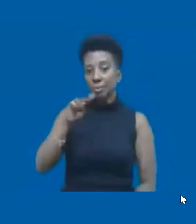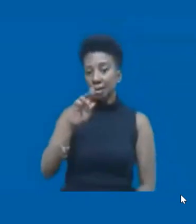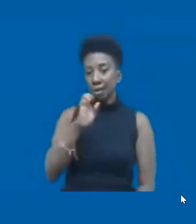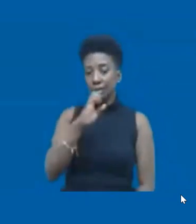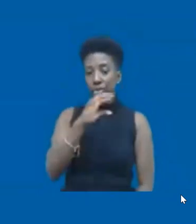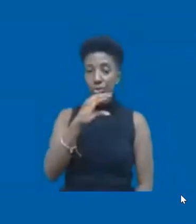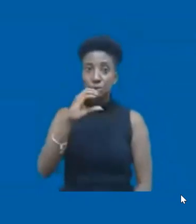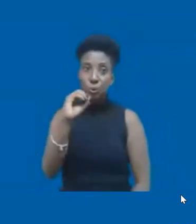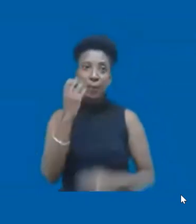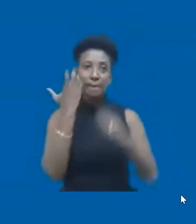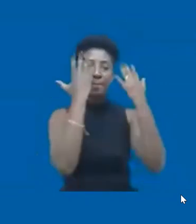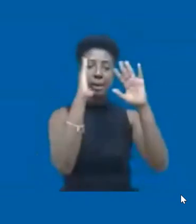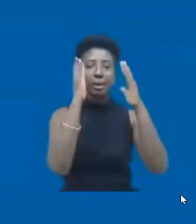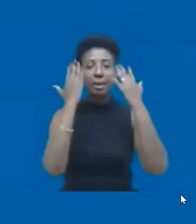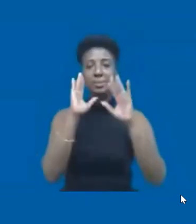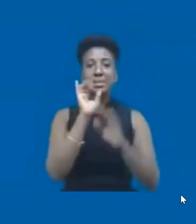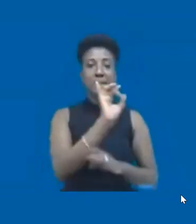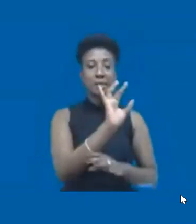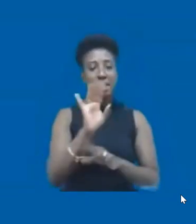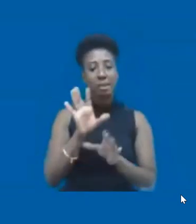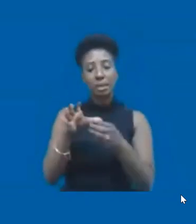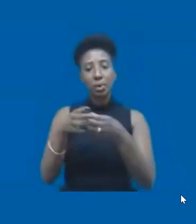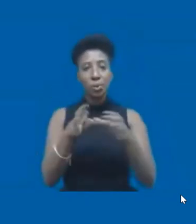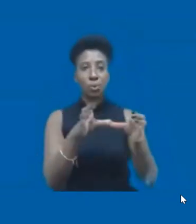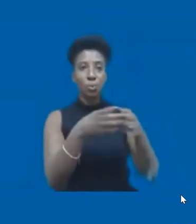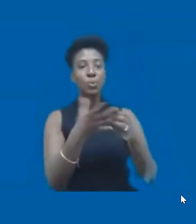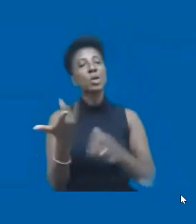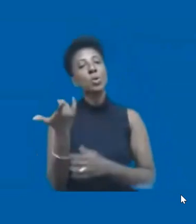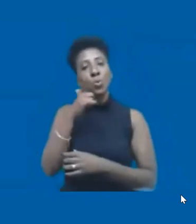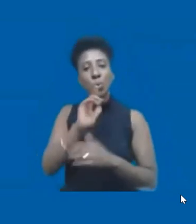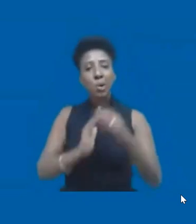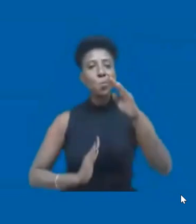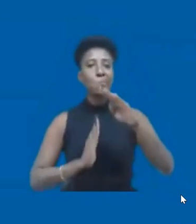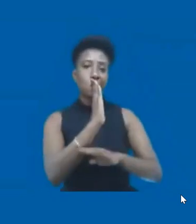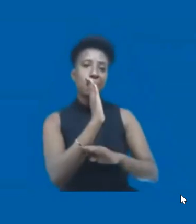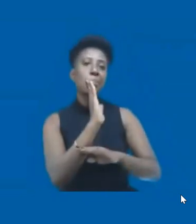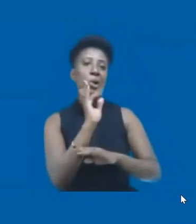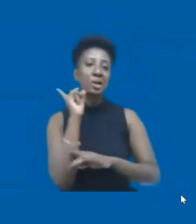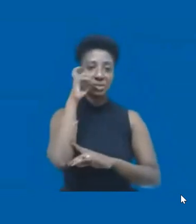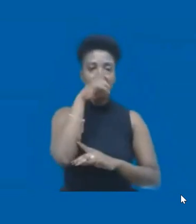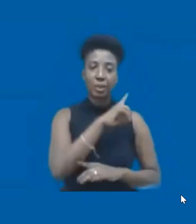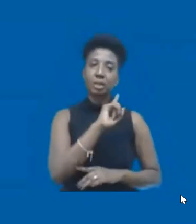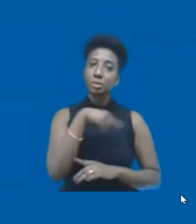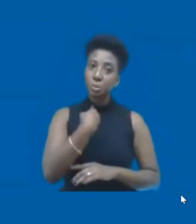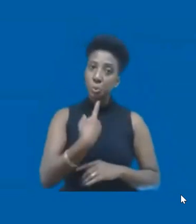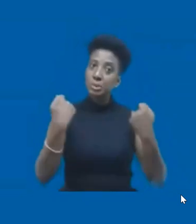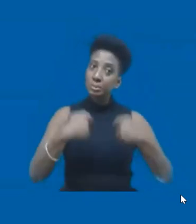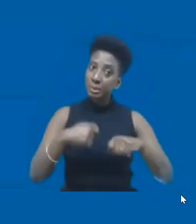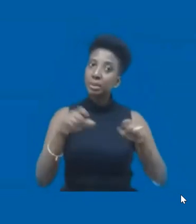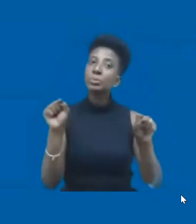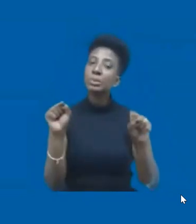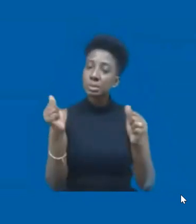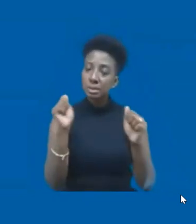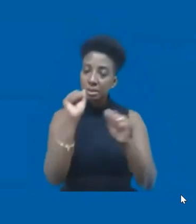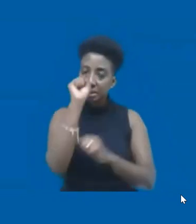comunidades que conseguiram superar algumas adversidades. É claro que a gente vai precisar cada vez mais do poder público, do investimento